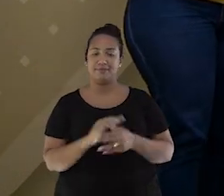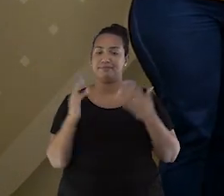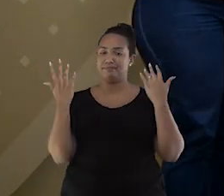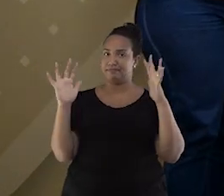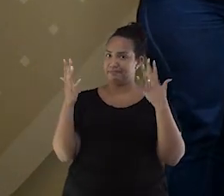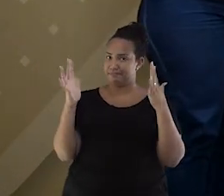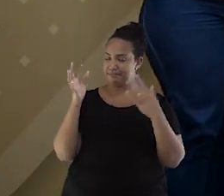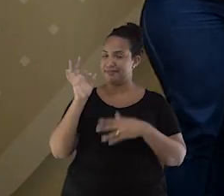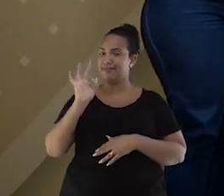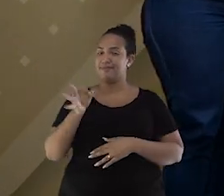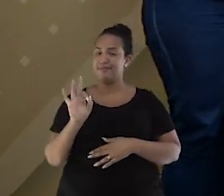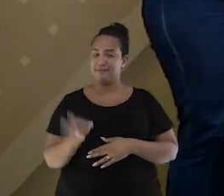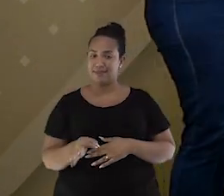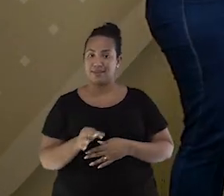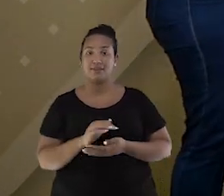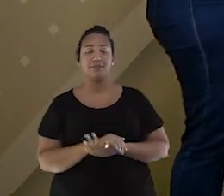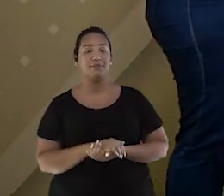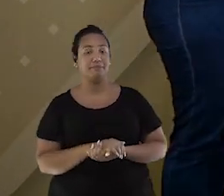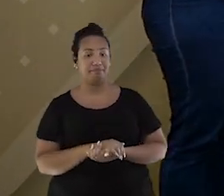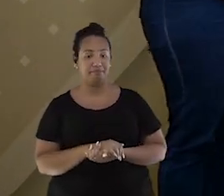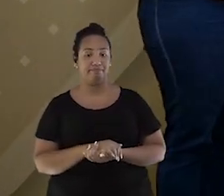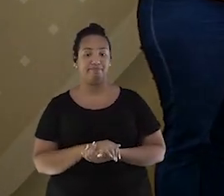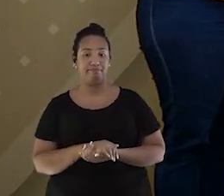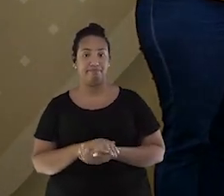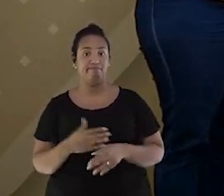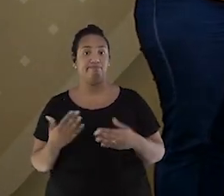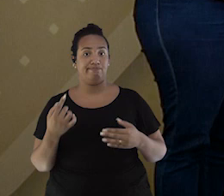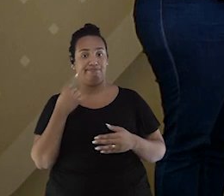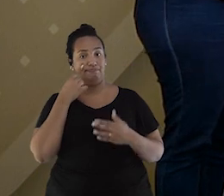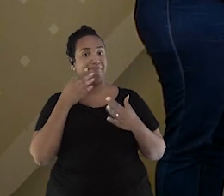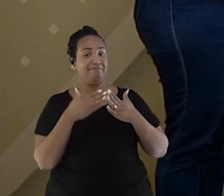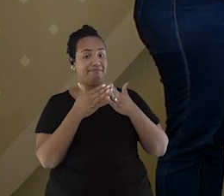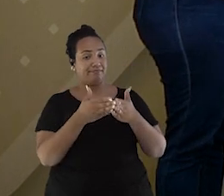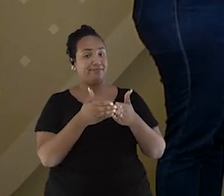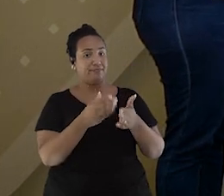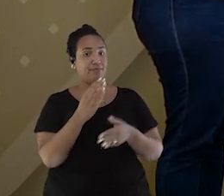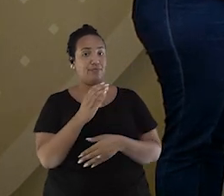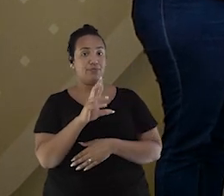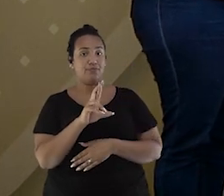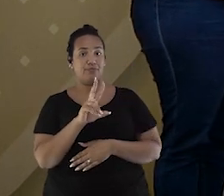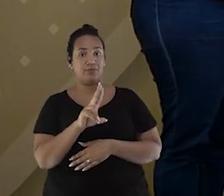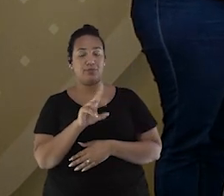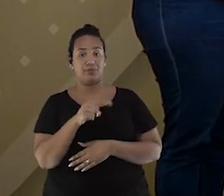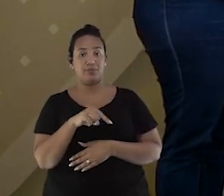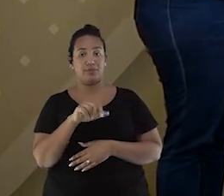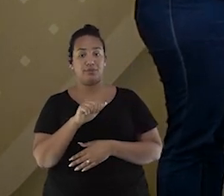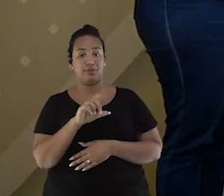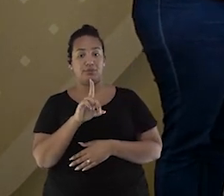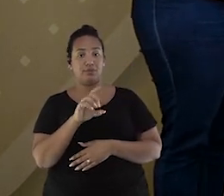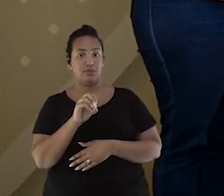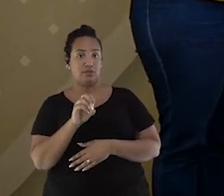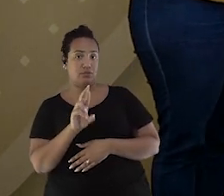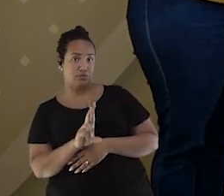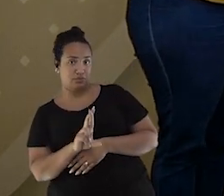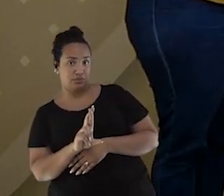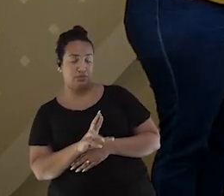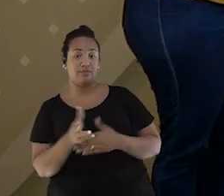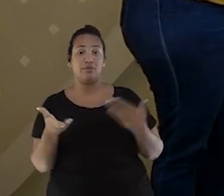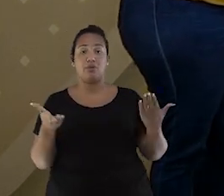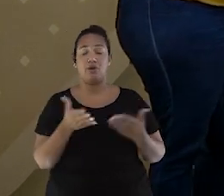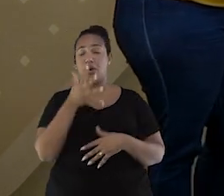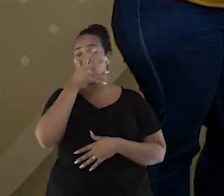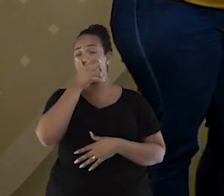Formamos mais um agora. Esse navio cruzador. Pronto, Bia. Agora já estamos na reta final da nossa missão.